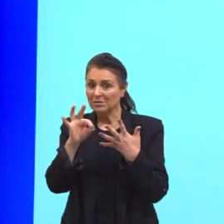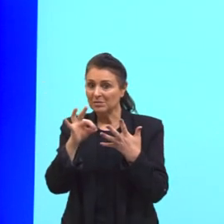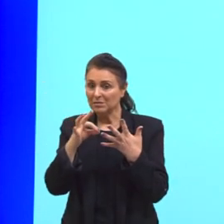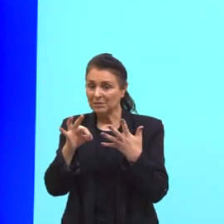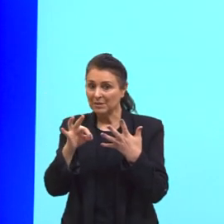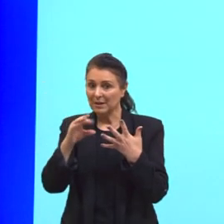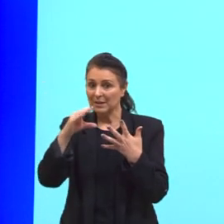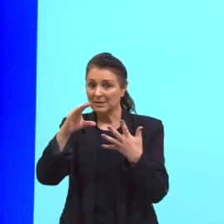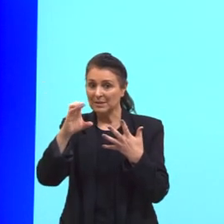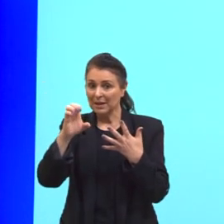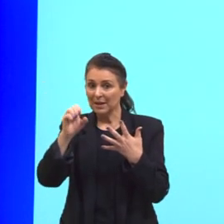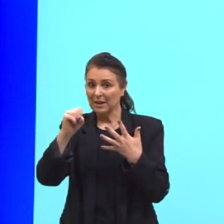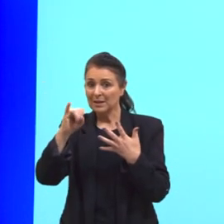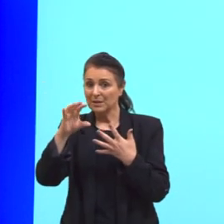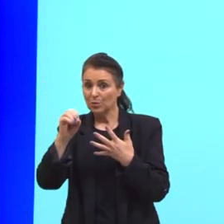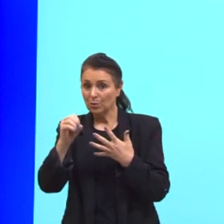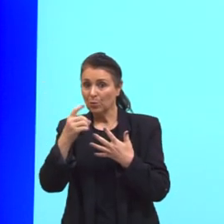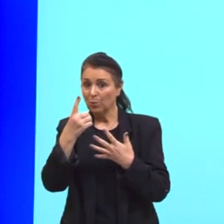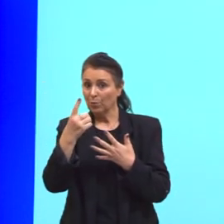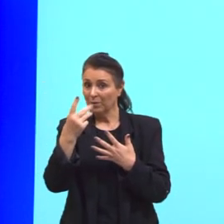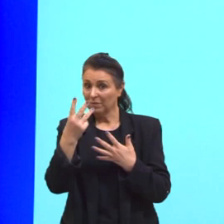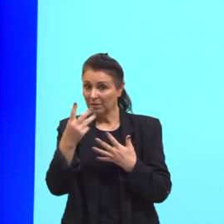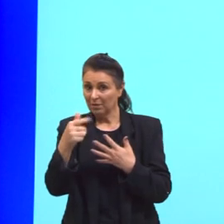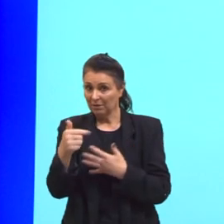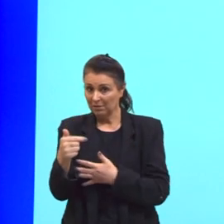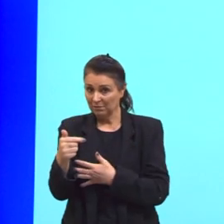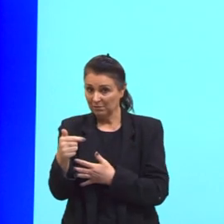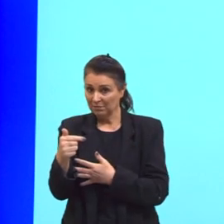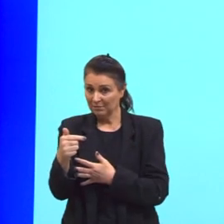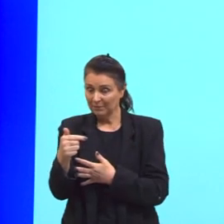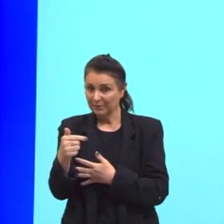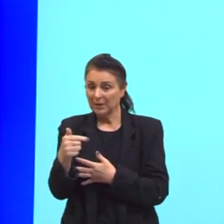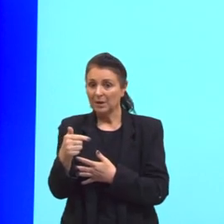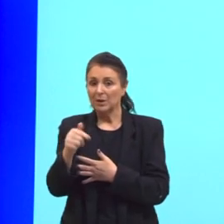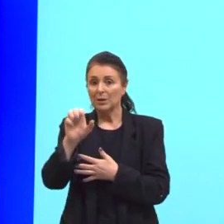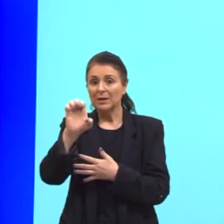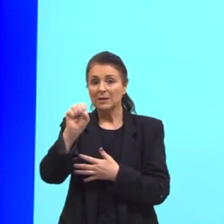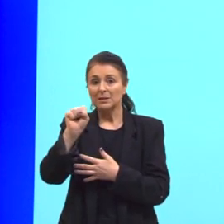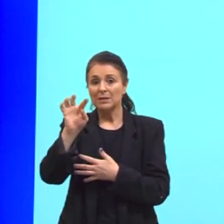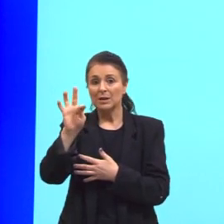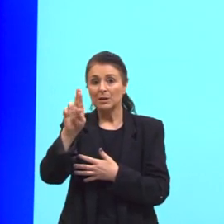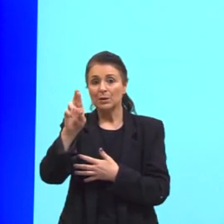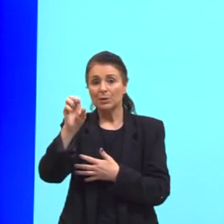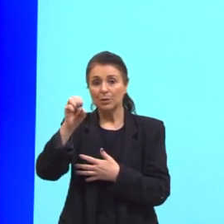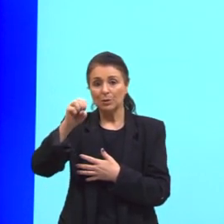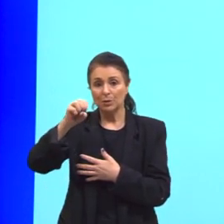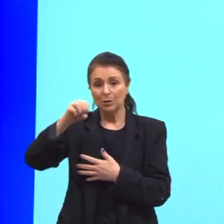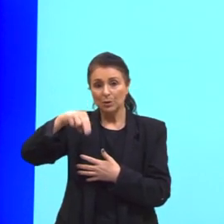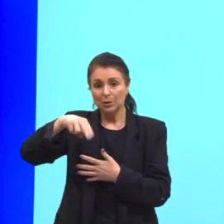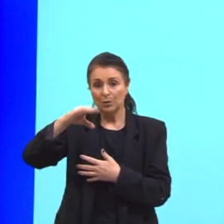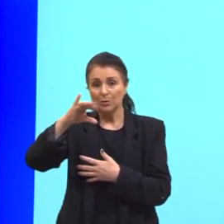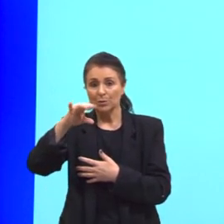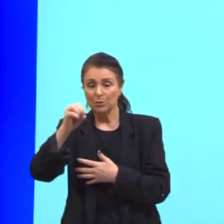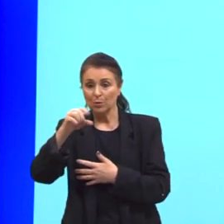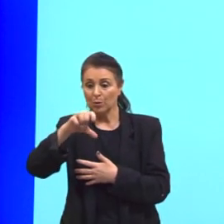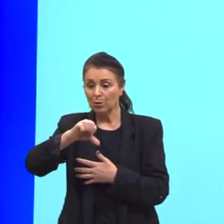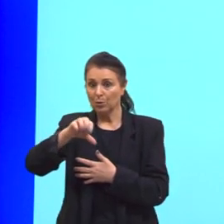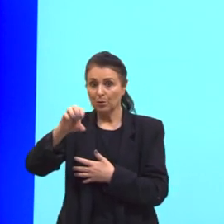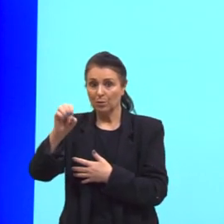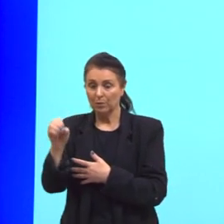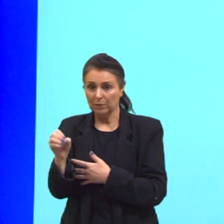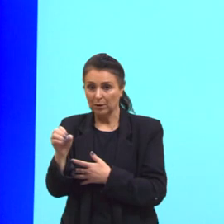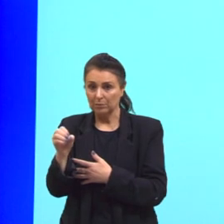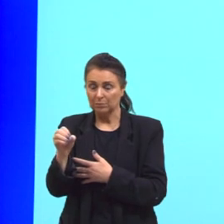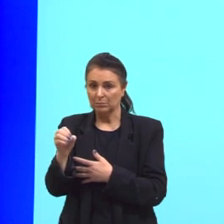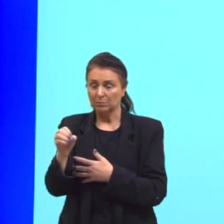Césio, 137, 137, e o Estrôncio, 90. A maior